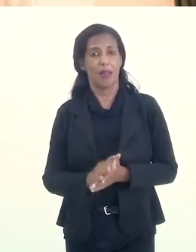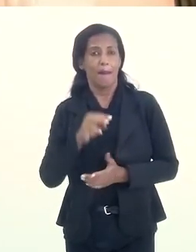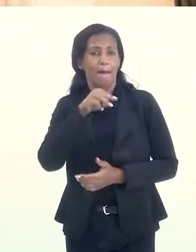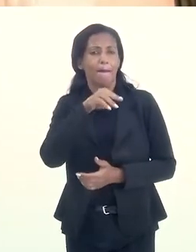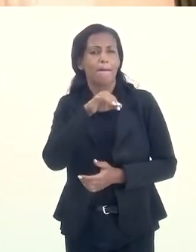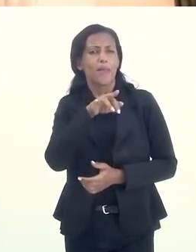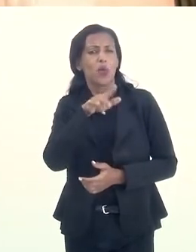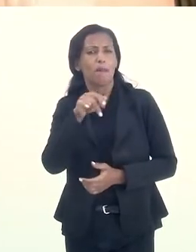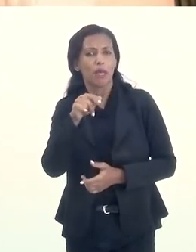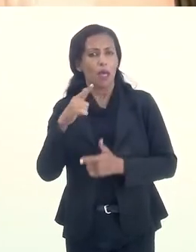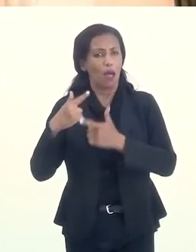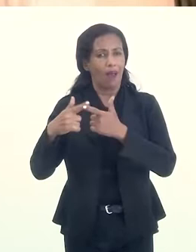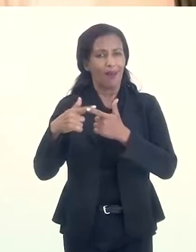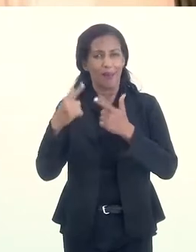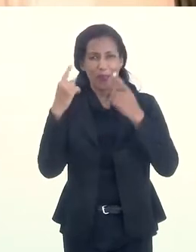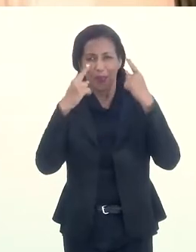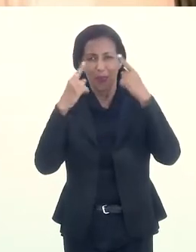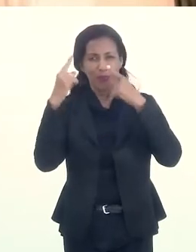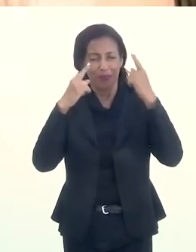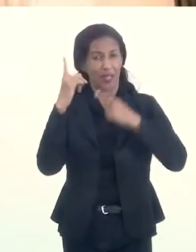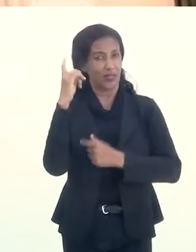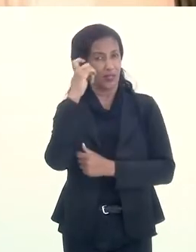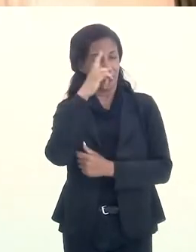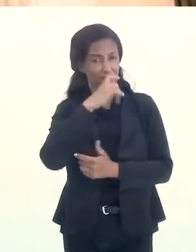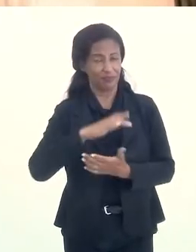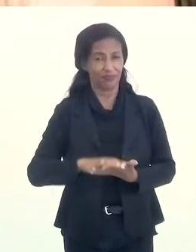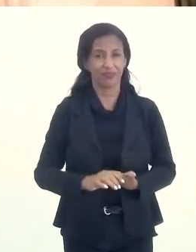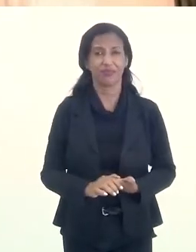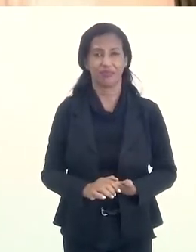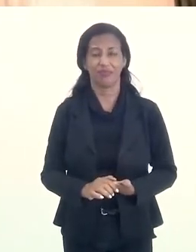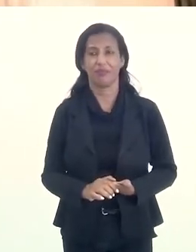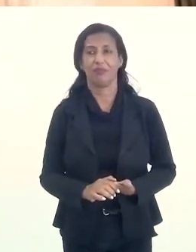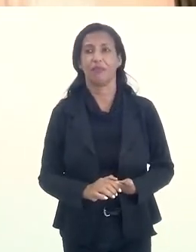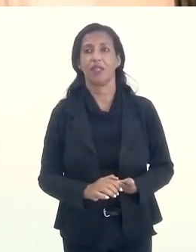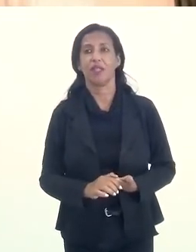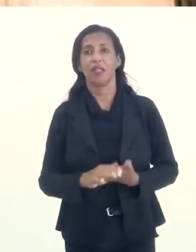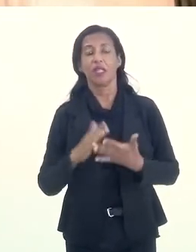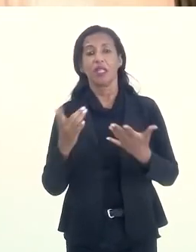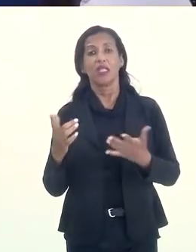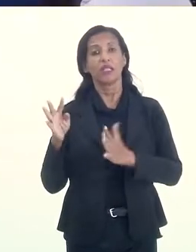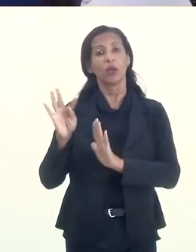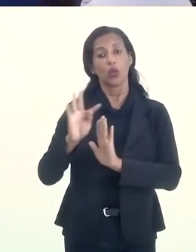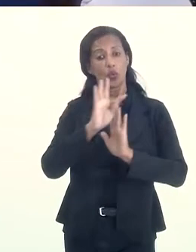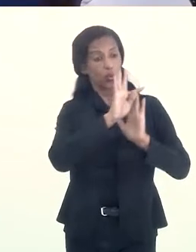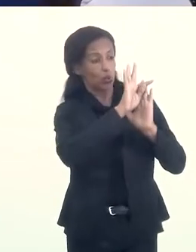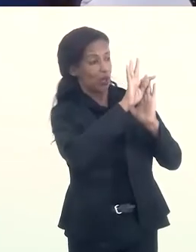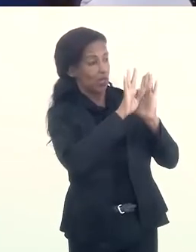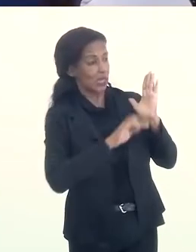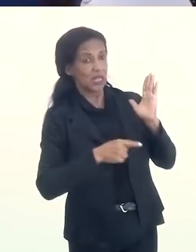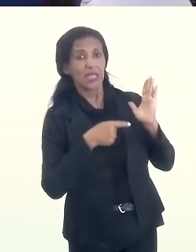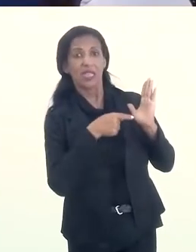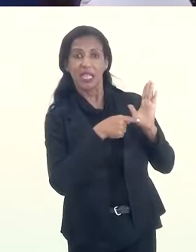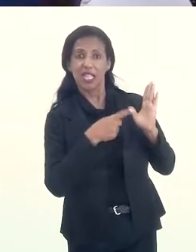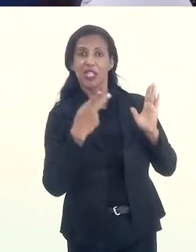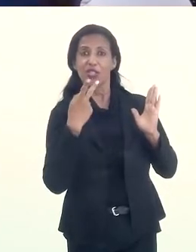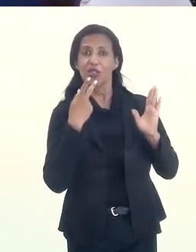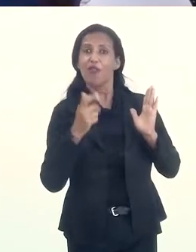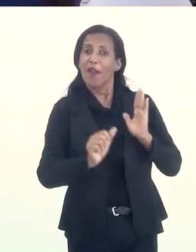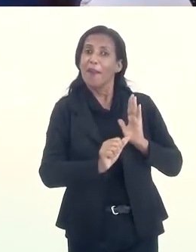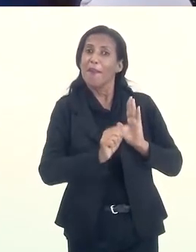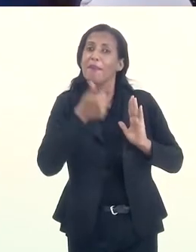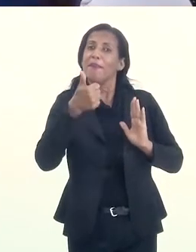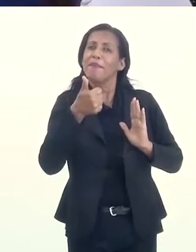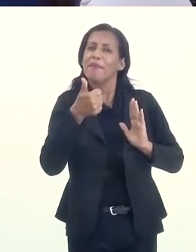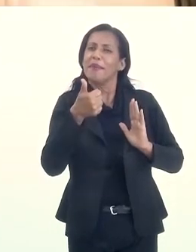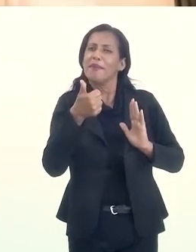miopia, era vedado, vedado, correto? Então, nesse texto, eu evoco a figura da